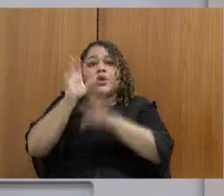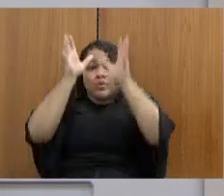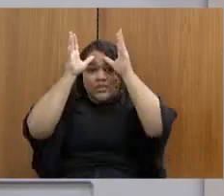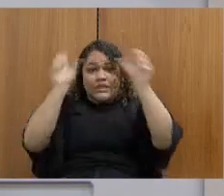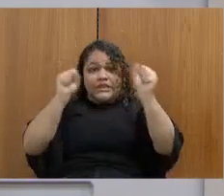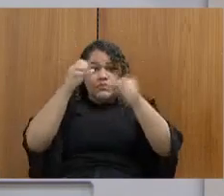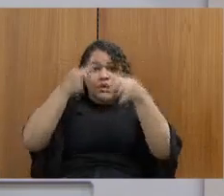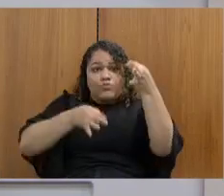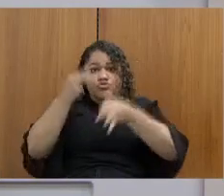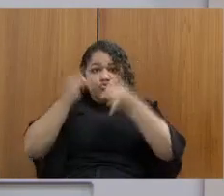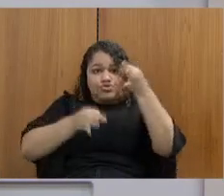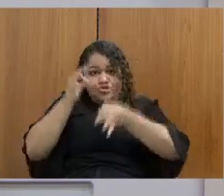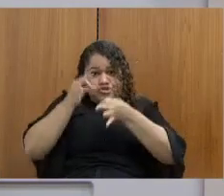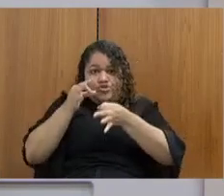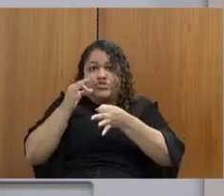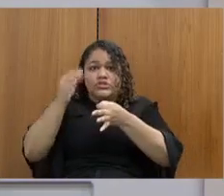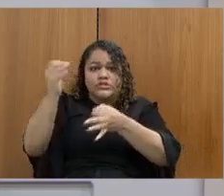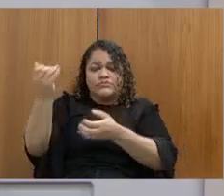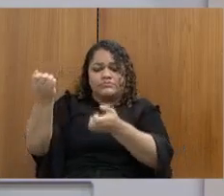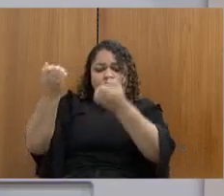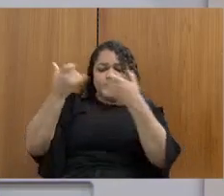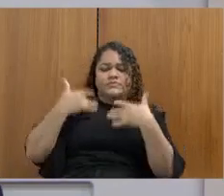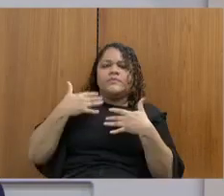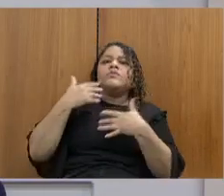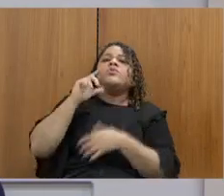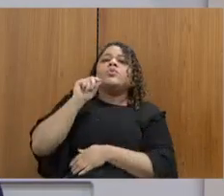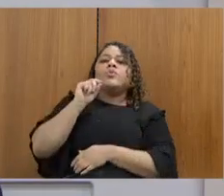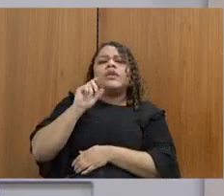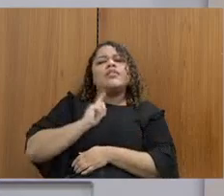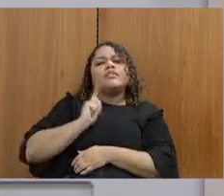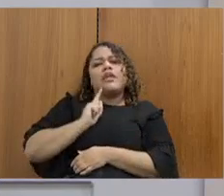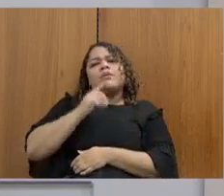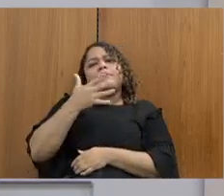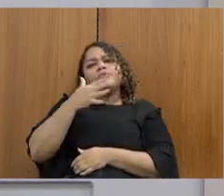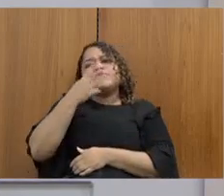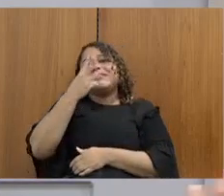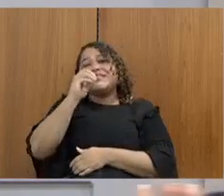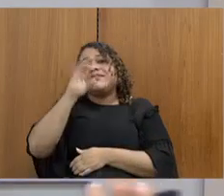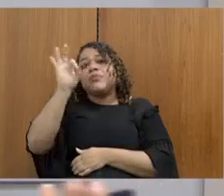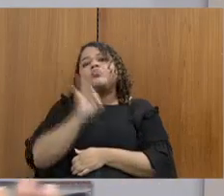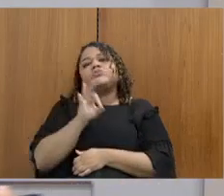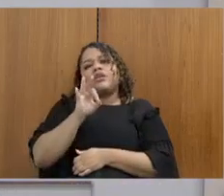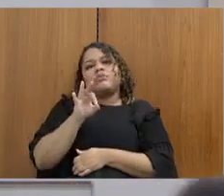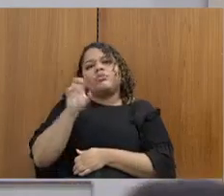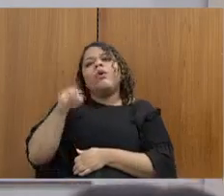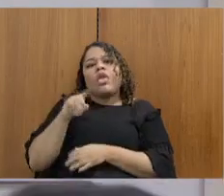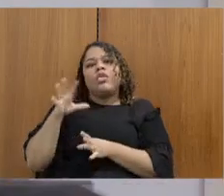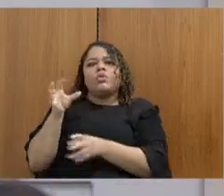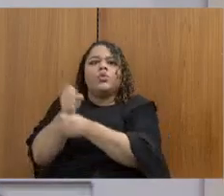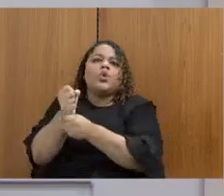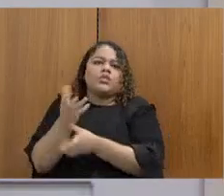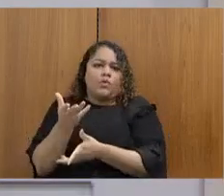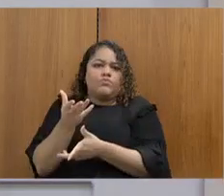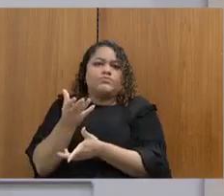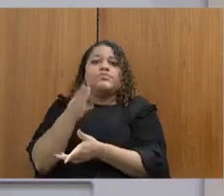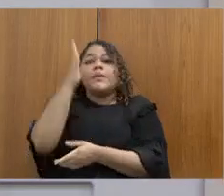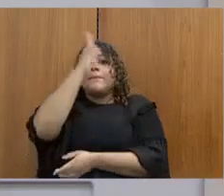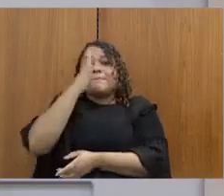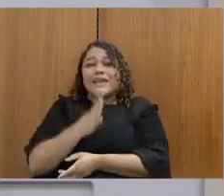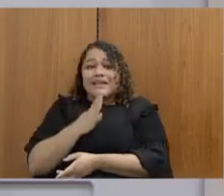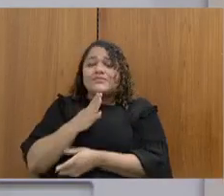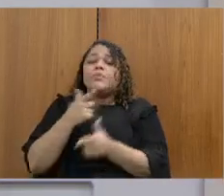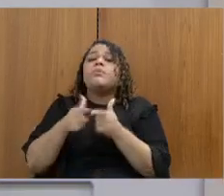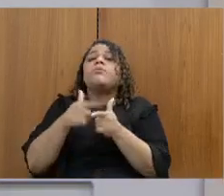nessa mesma referência do dado da informação, que nós temos em torno de 30% de presos nessa condição. Qual é o problema no Brasil? Também o encarceramento em